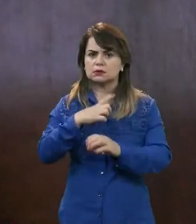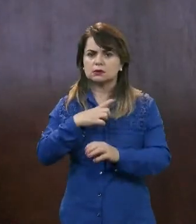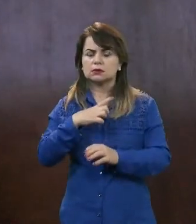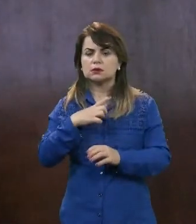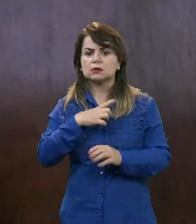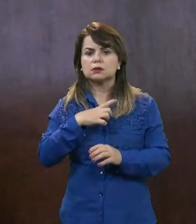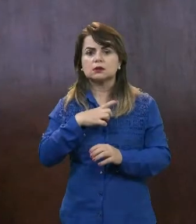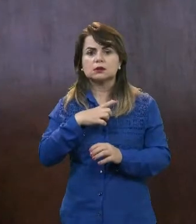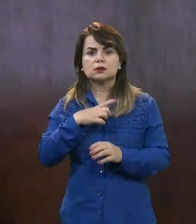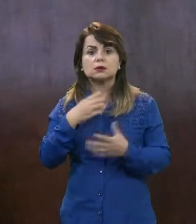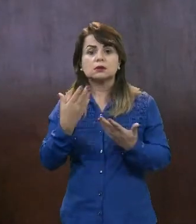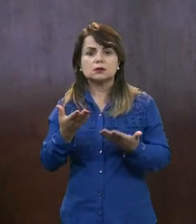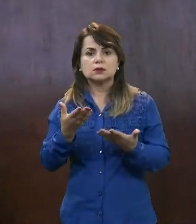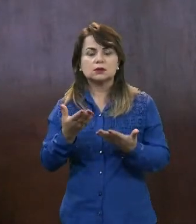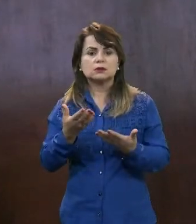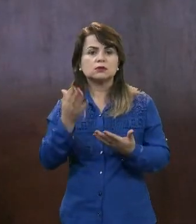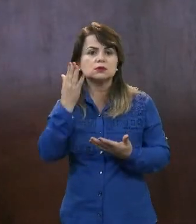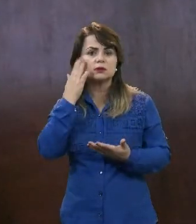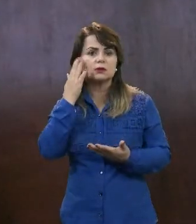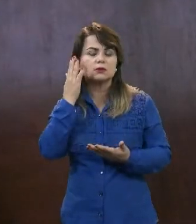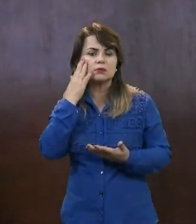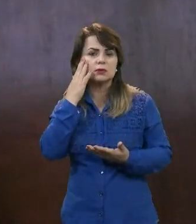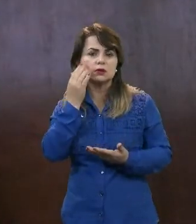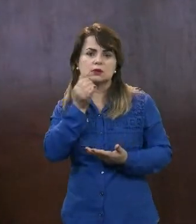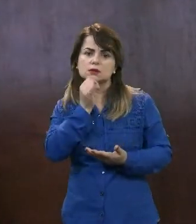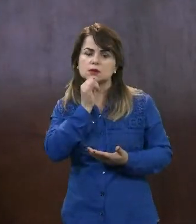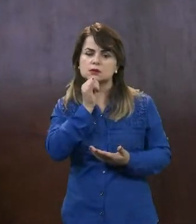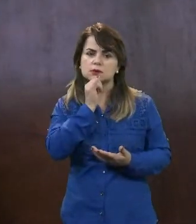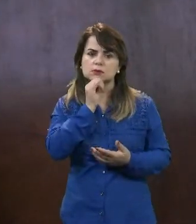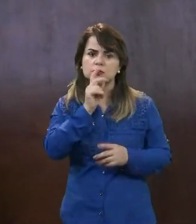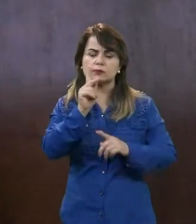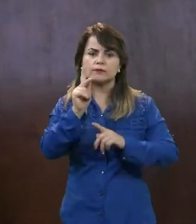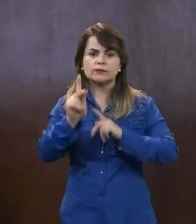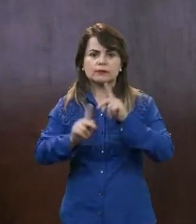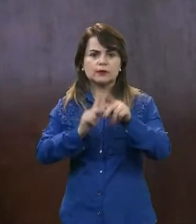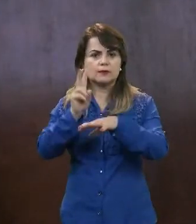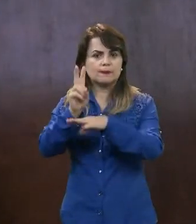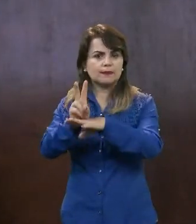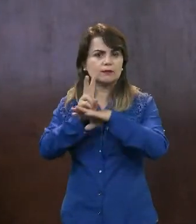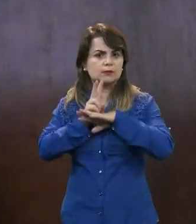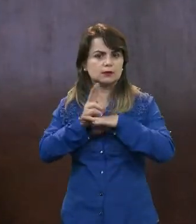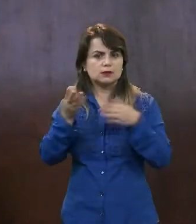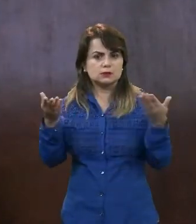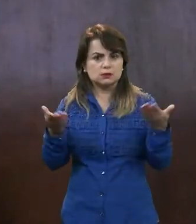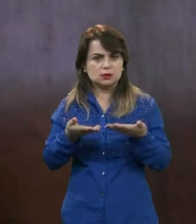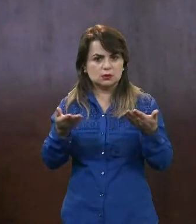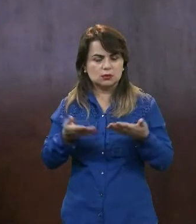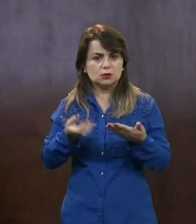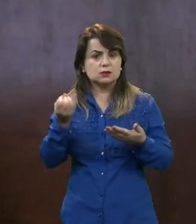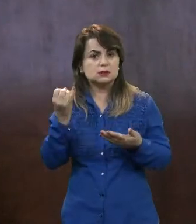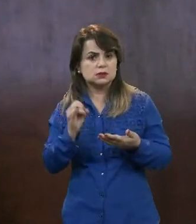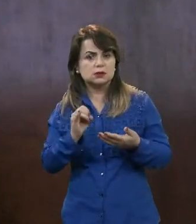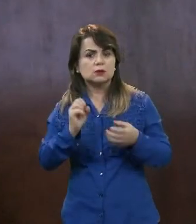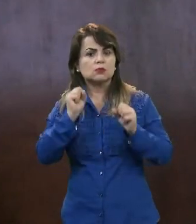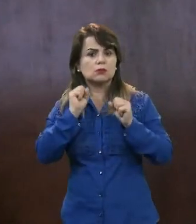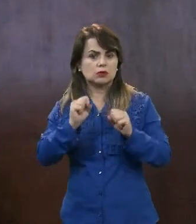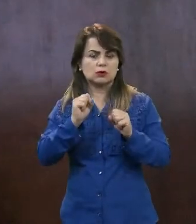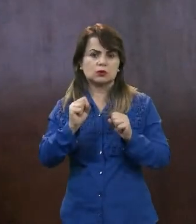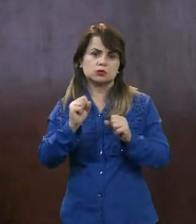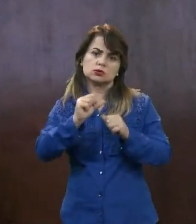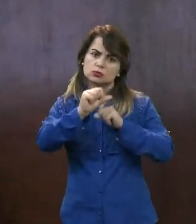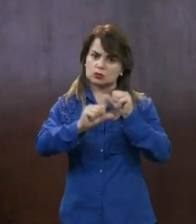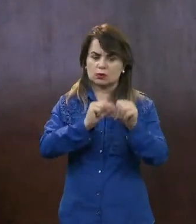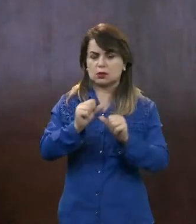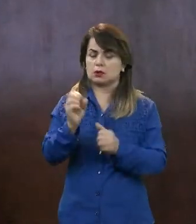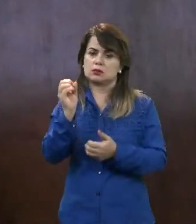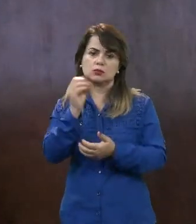parte de quem fez agora e não superar o limite e tal. Você pode refazer o contrato, você pode refinanciar, você vai ter algum problema com isso.